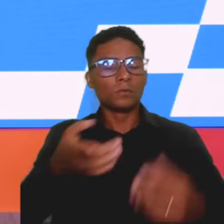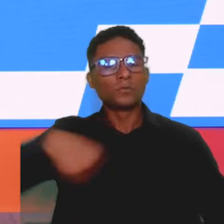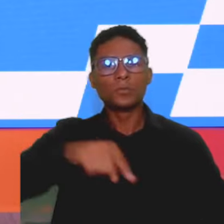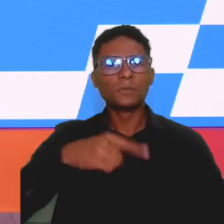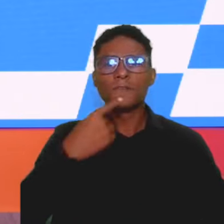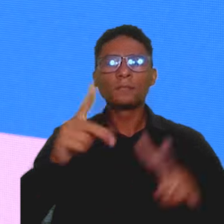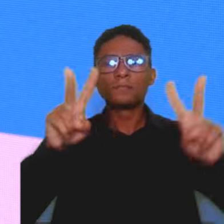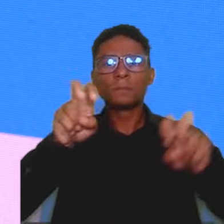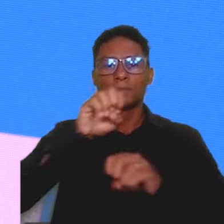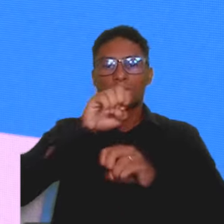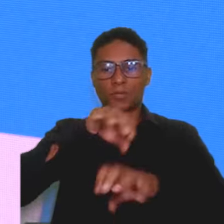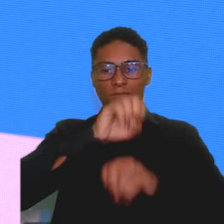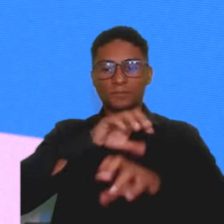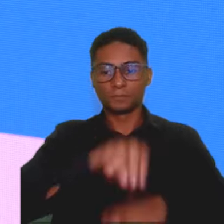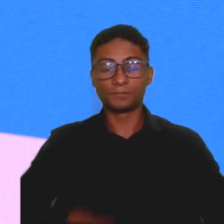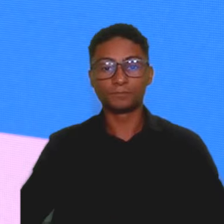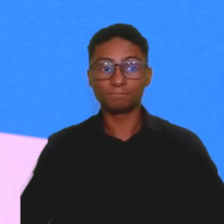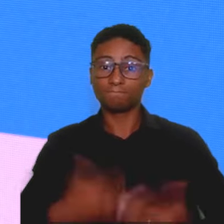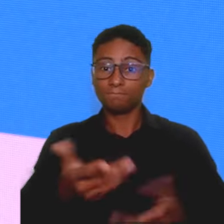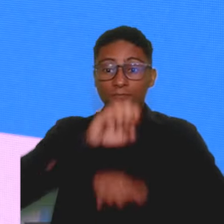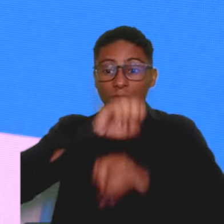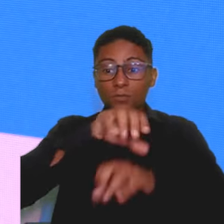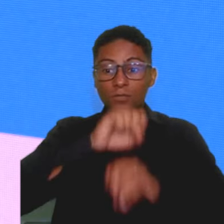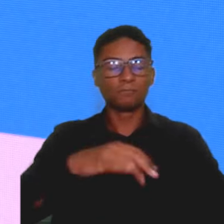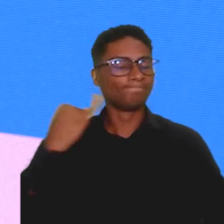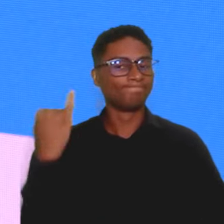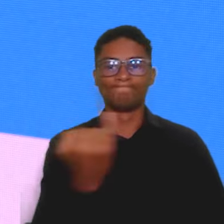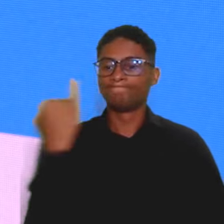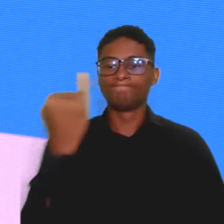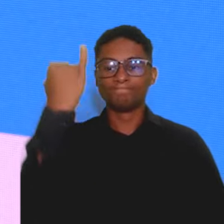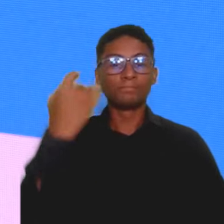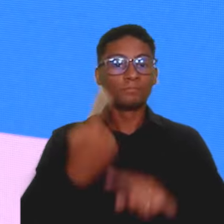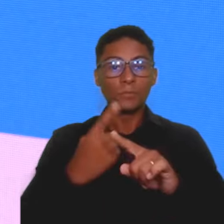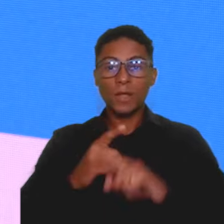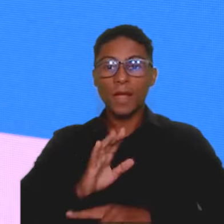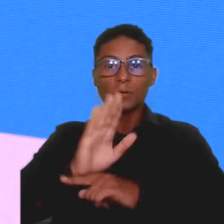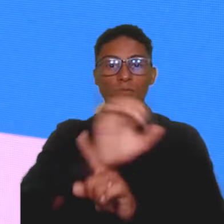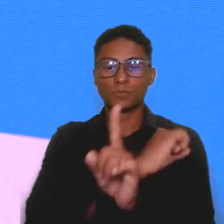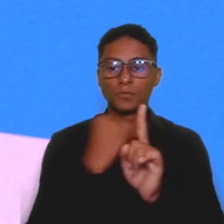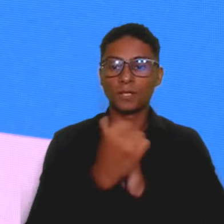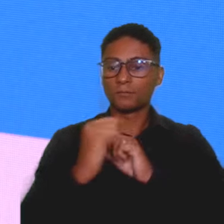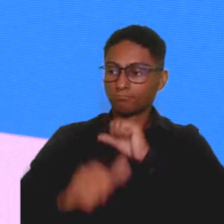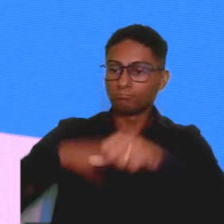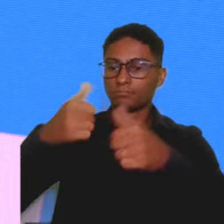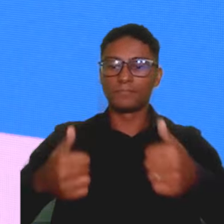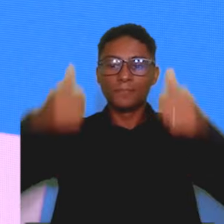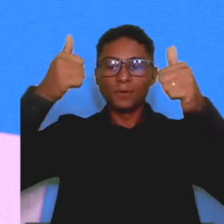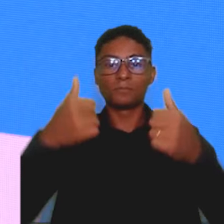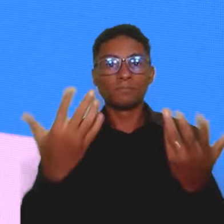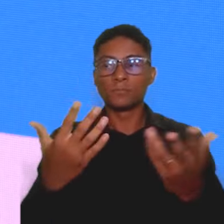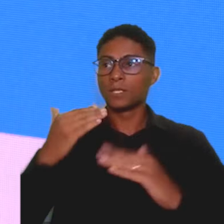sobre educação. A educação é um dos pilares protagonistas do processo de transformação da sociedade, provendo o